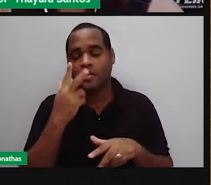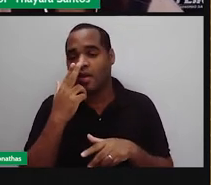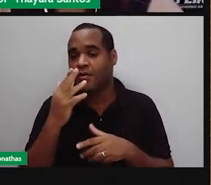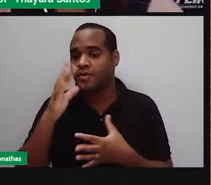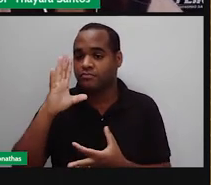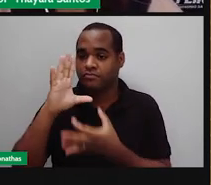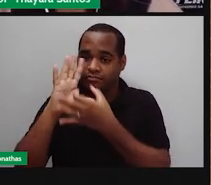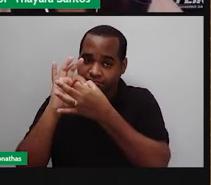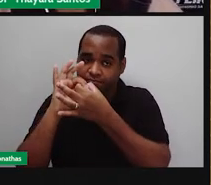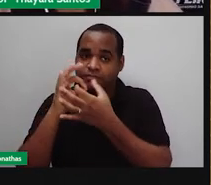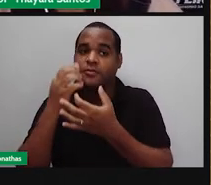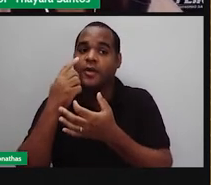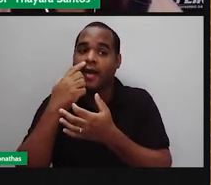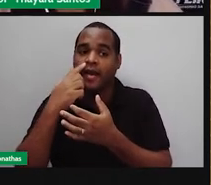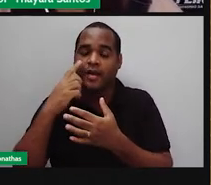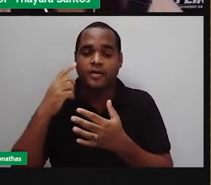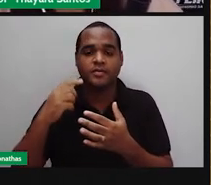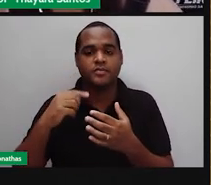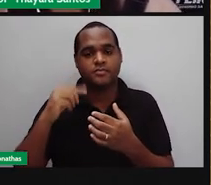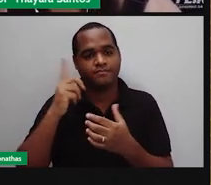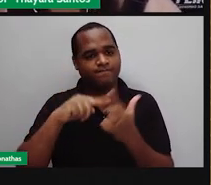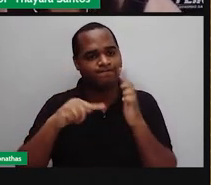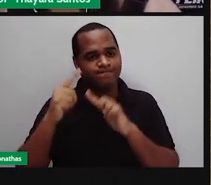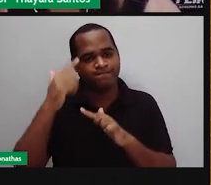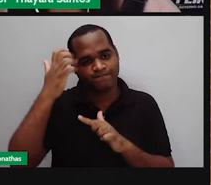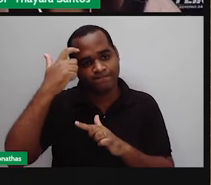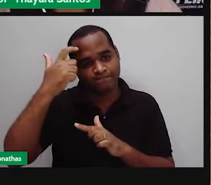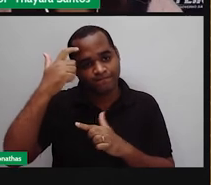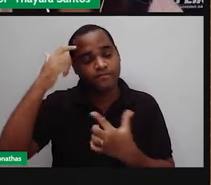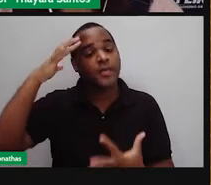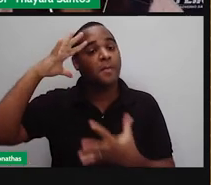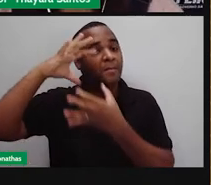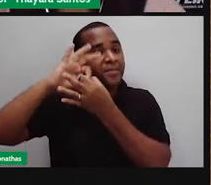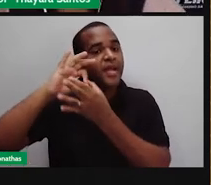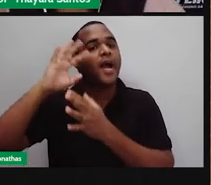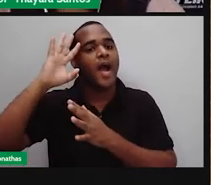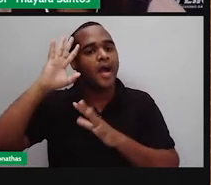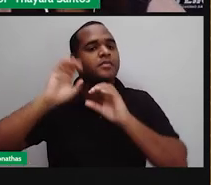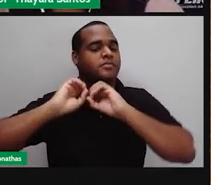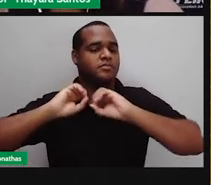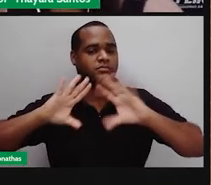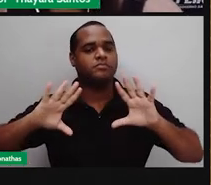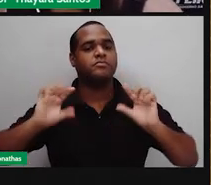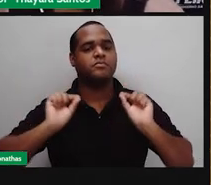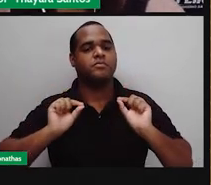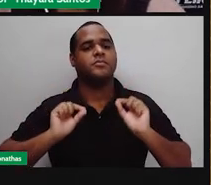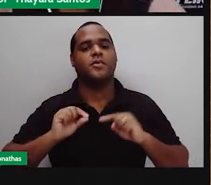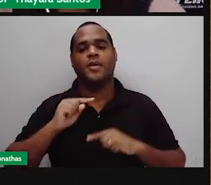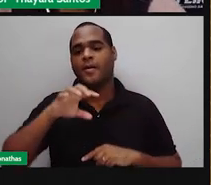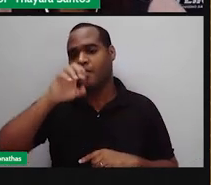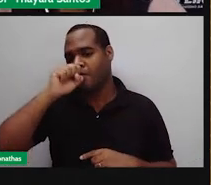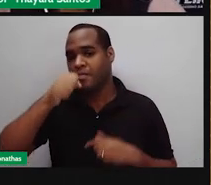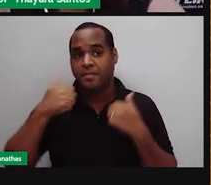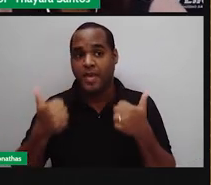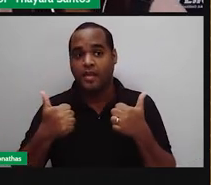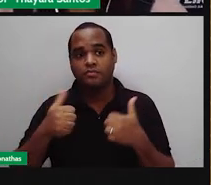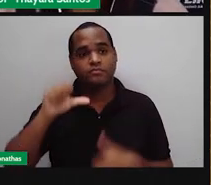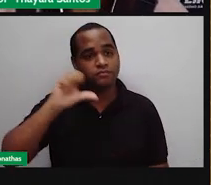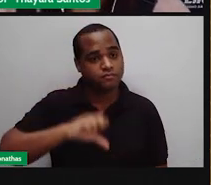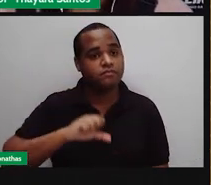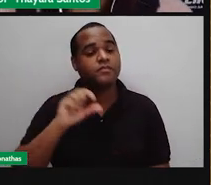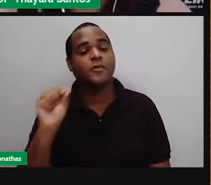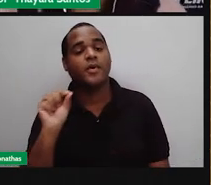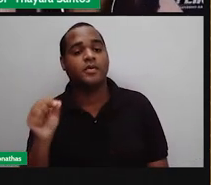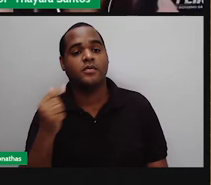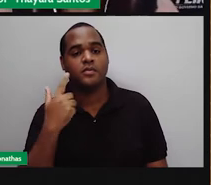que vão mandar essa mensagem para o nosso cérebro, e o cérebro vai interpretar ela, para dizer se aquilo é um cheiro bom ou se é um cheiro ruim,